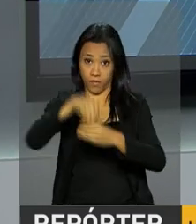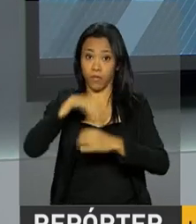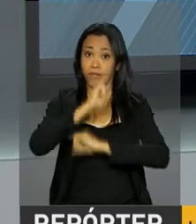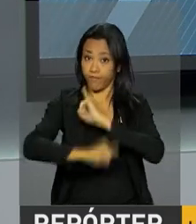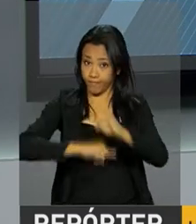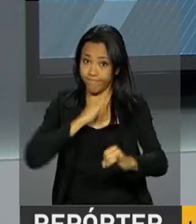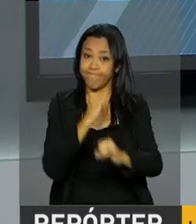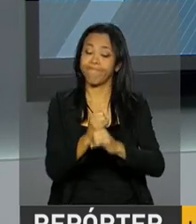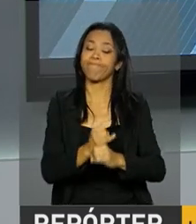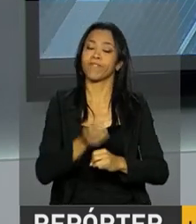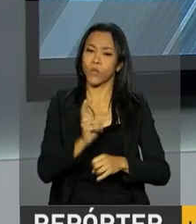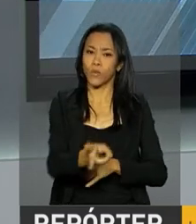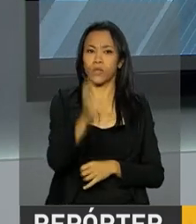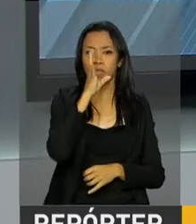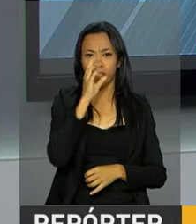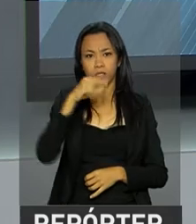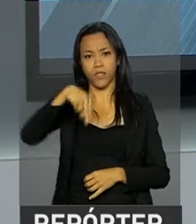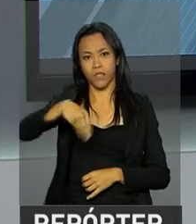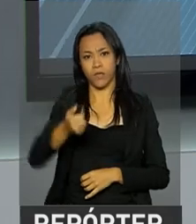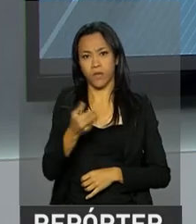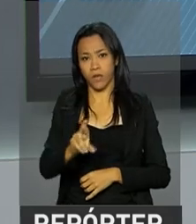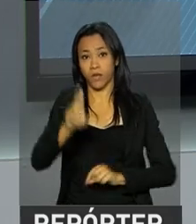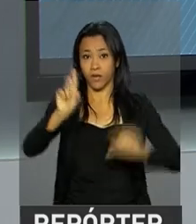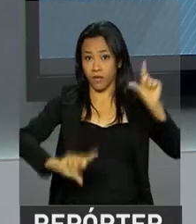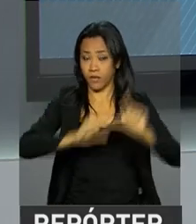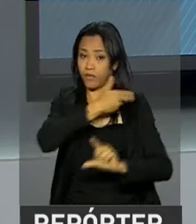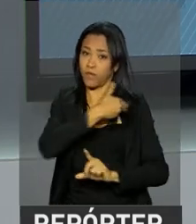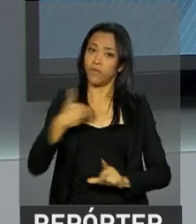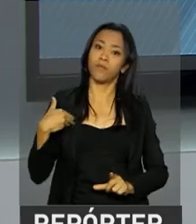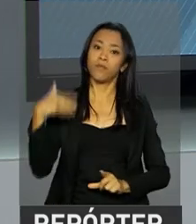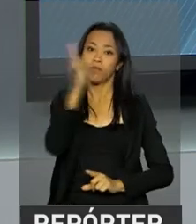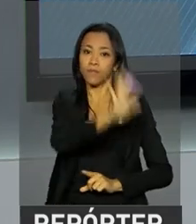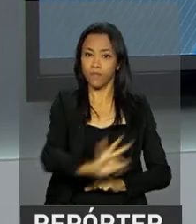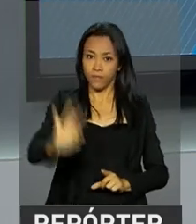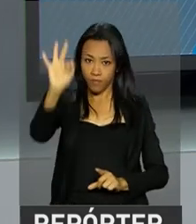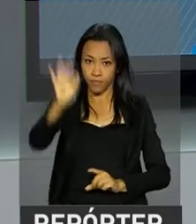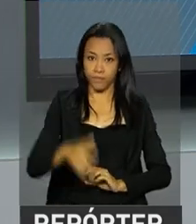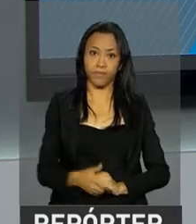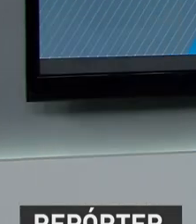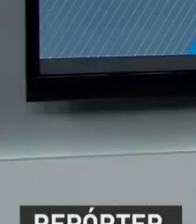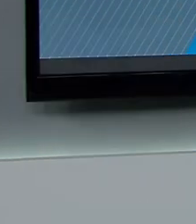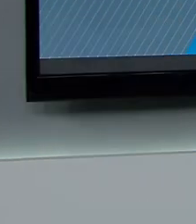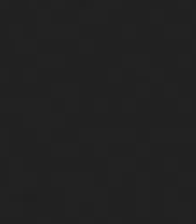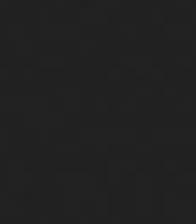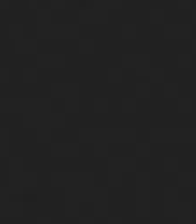disponível na internet. Continue com a gente aqui na NBR, a TV do Governo Federal.